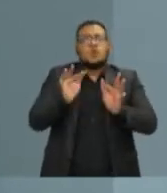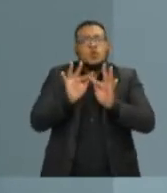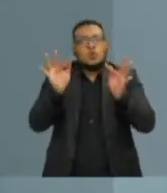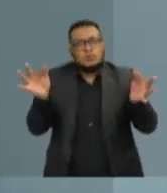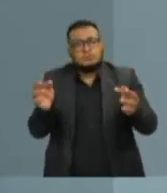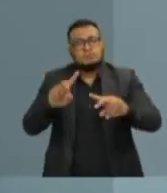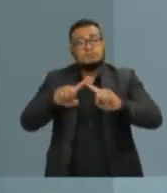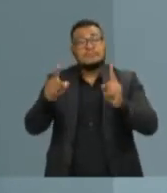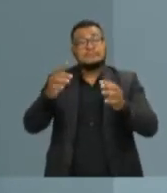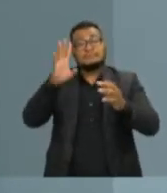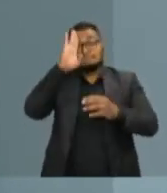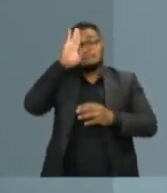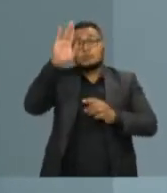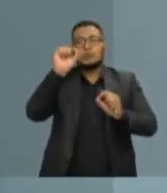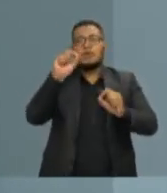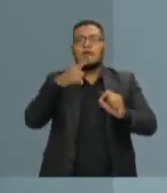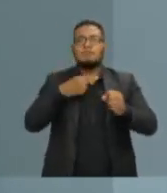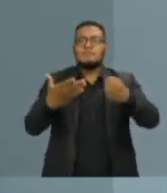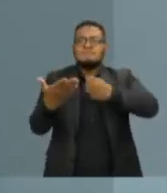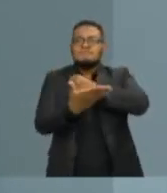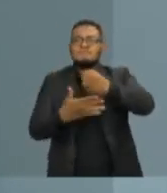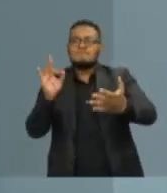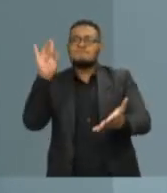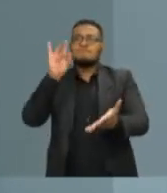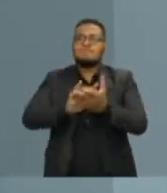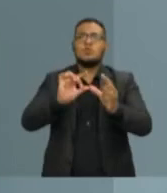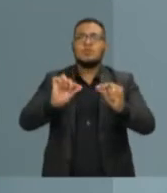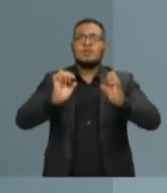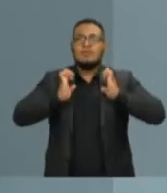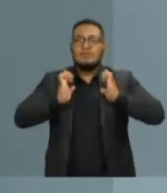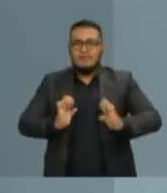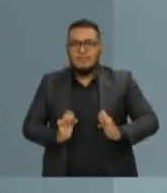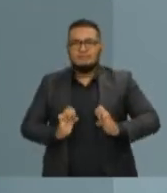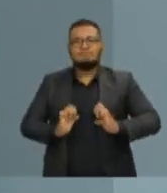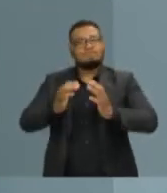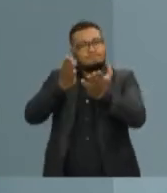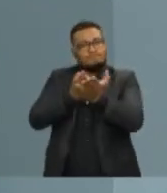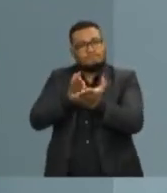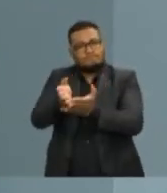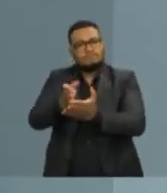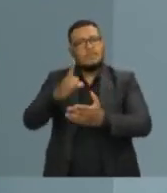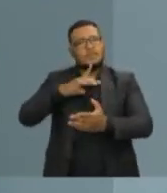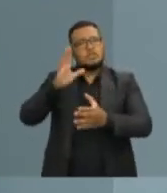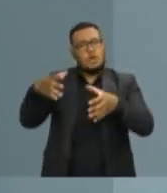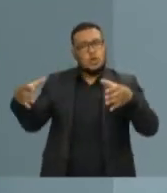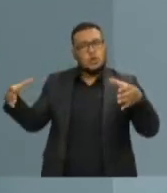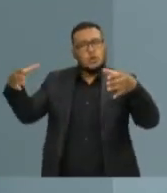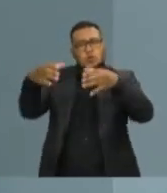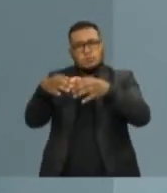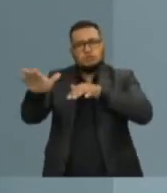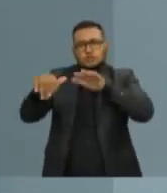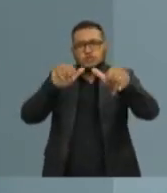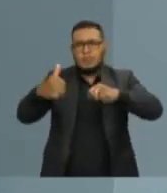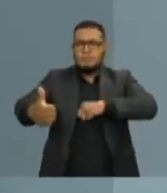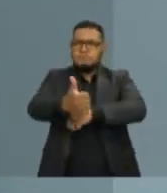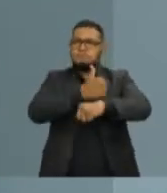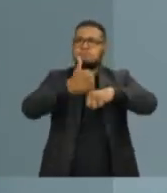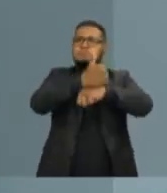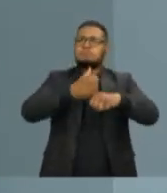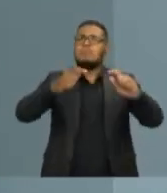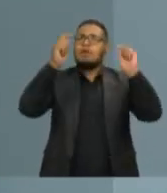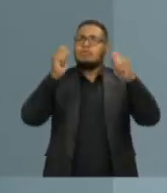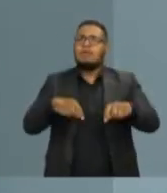principalmente com pilares sólidos de ética, de retidão, de formar uma equipe vencedora, capacitada e que seja capaz